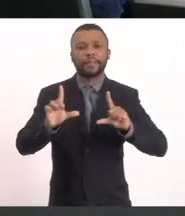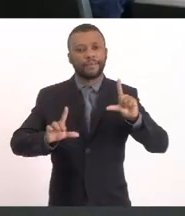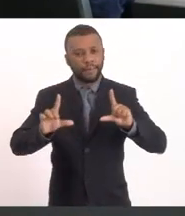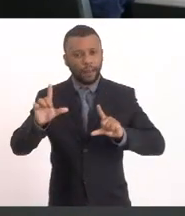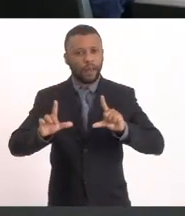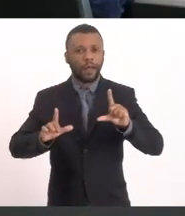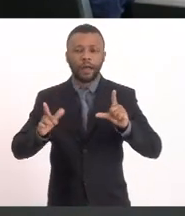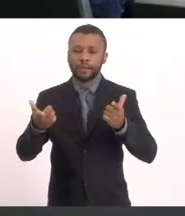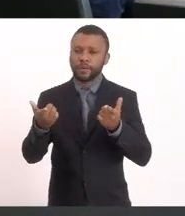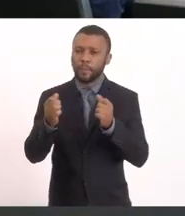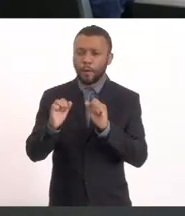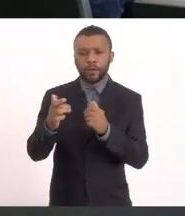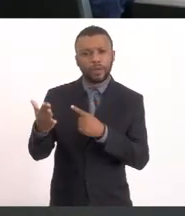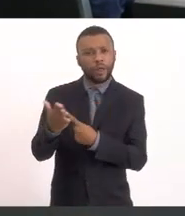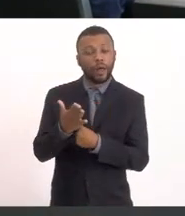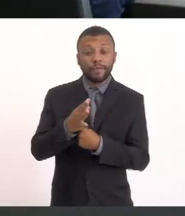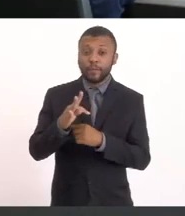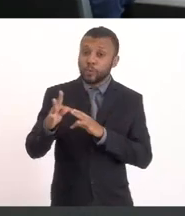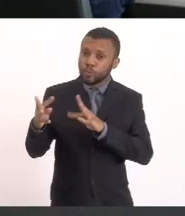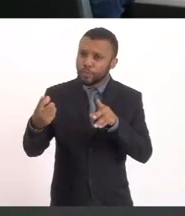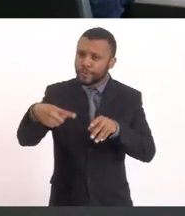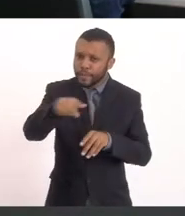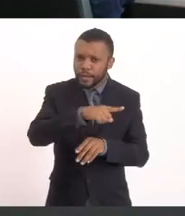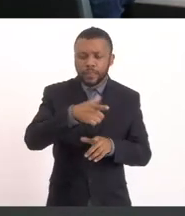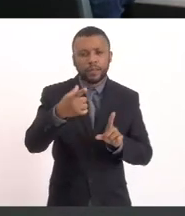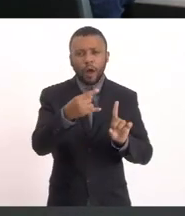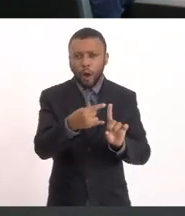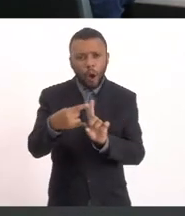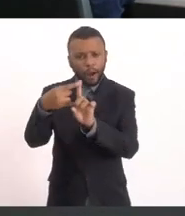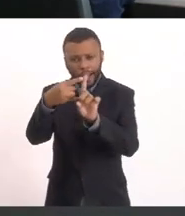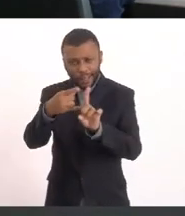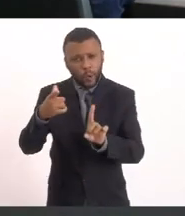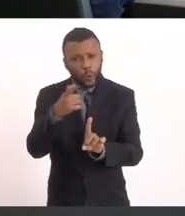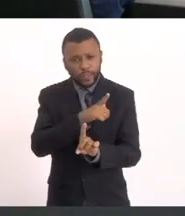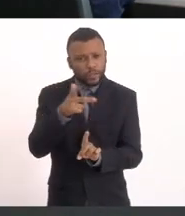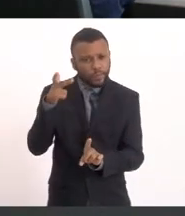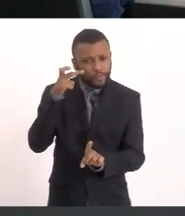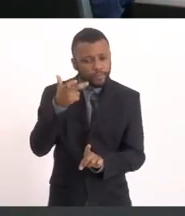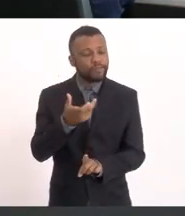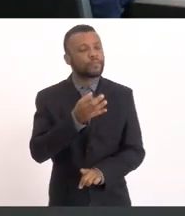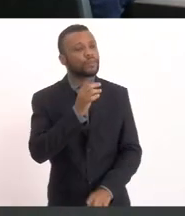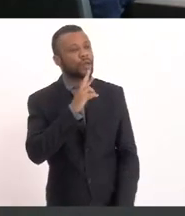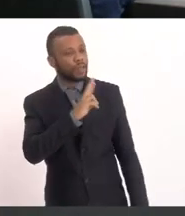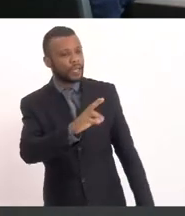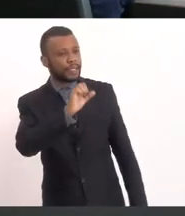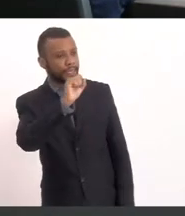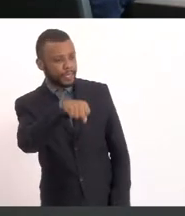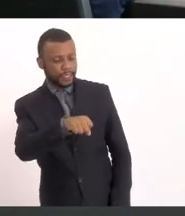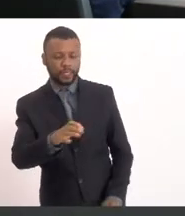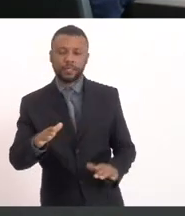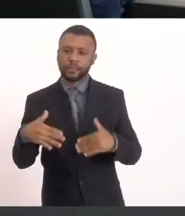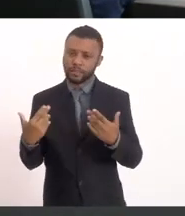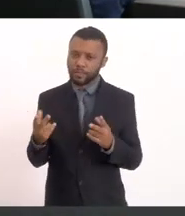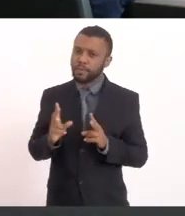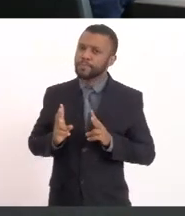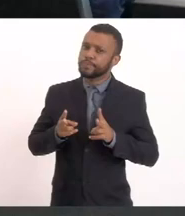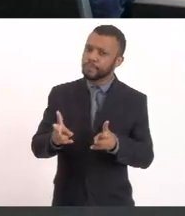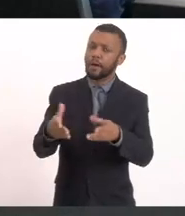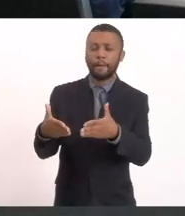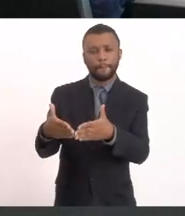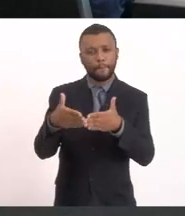Todos que estão online Estão escutando Sim Então vamos dar prosseguimento Por favor